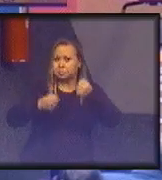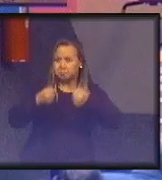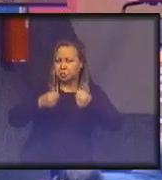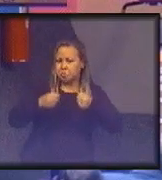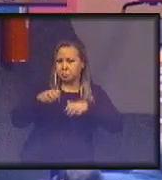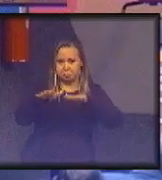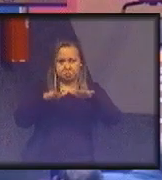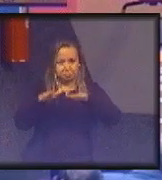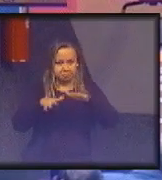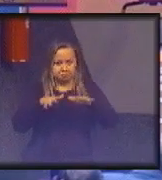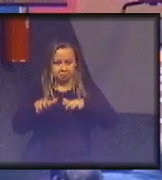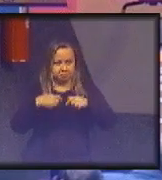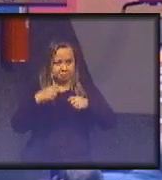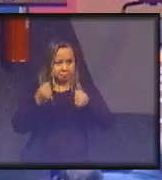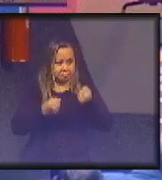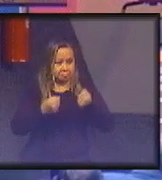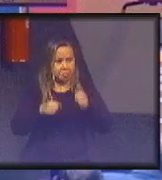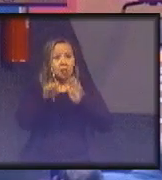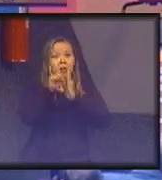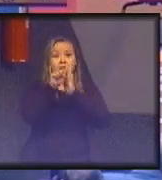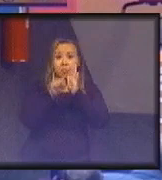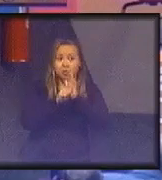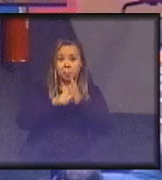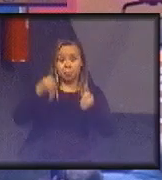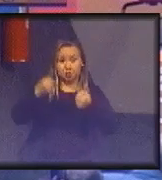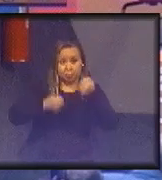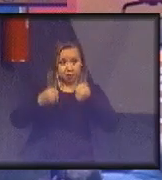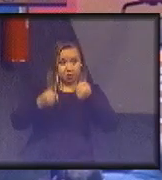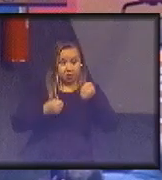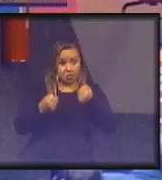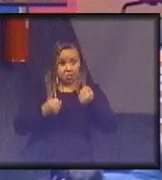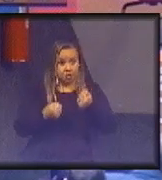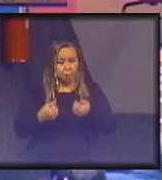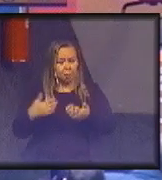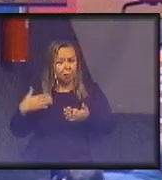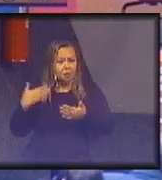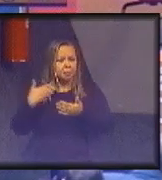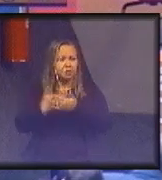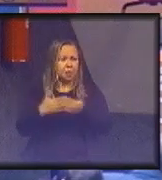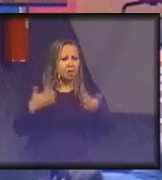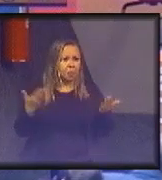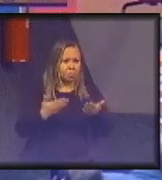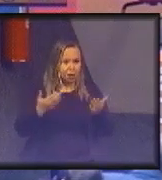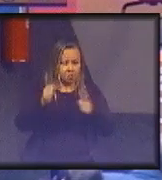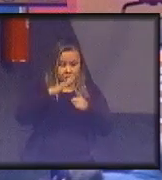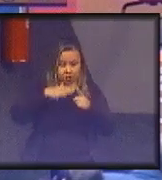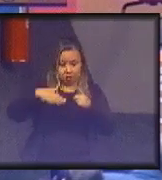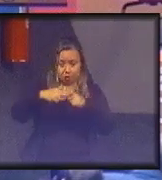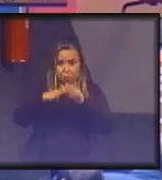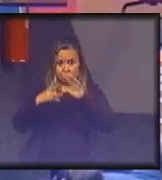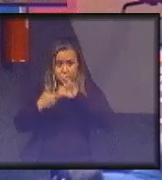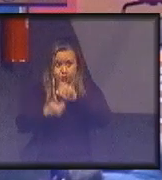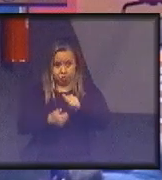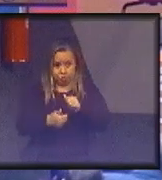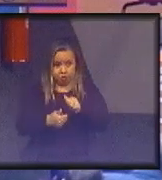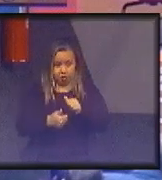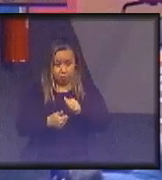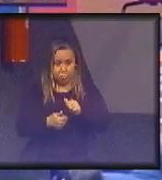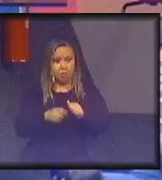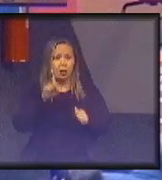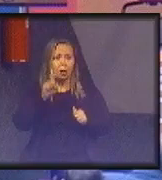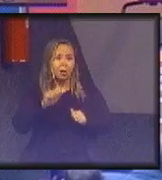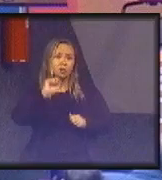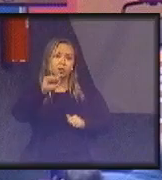transporte. Simbolicamente, o automóvel, até recentemente, na sociedade do mundo inteiro, ele era um